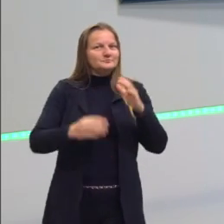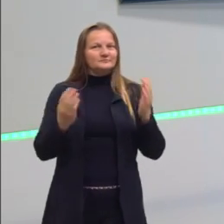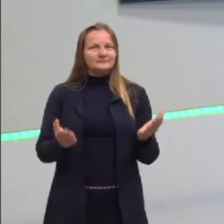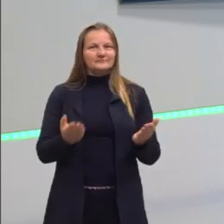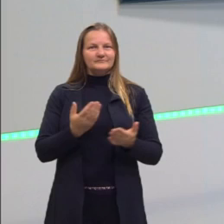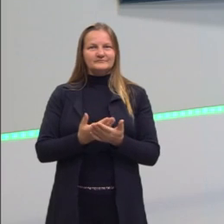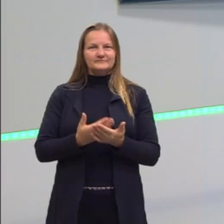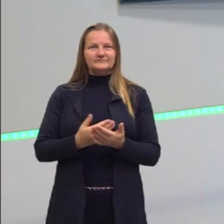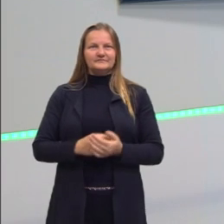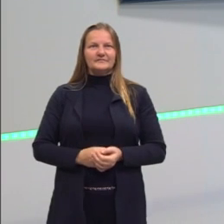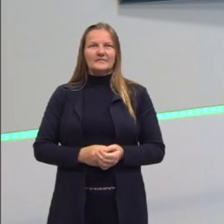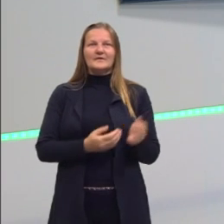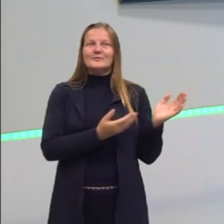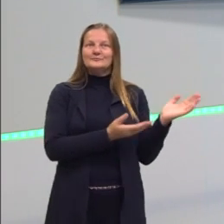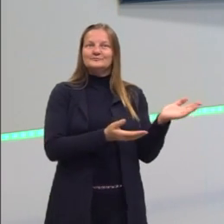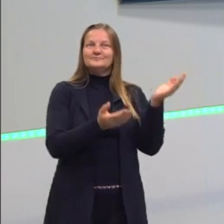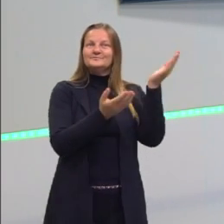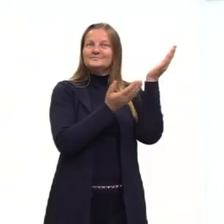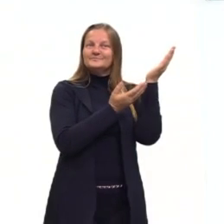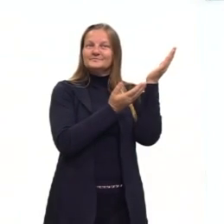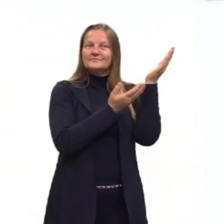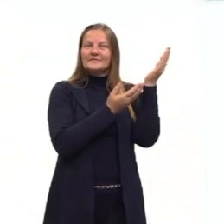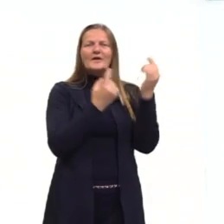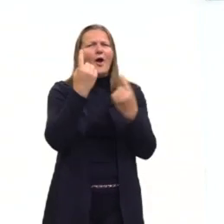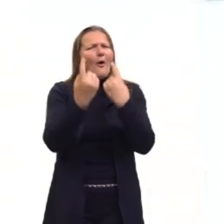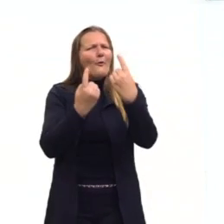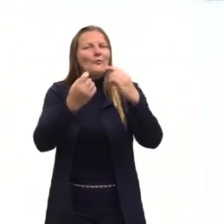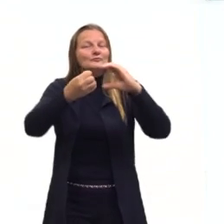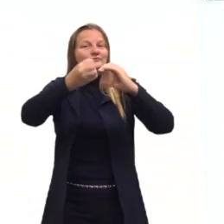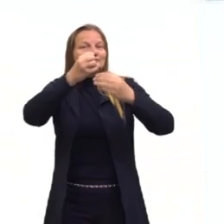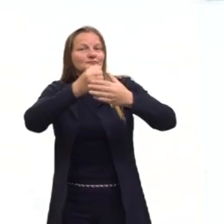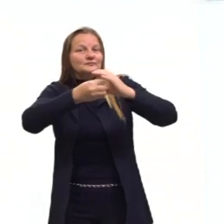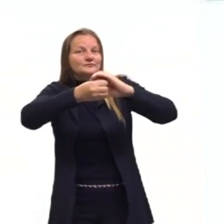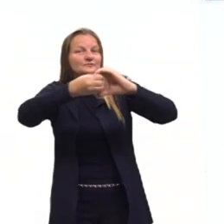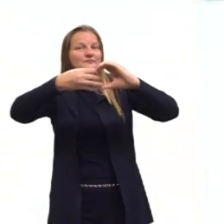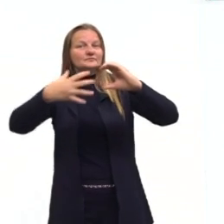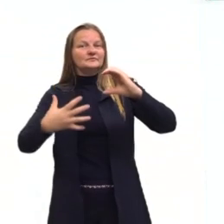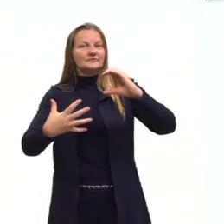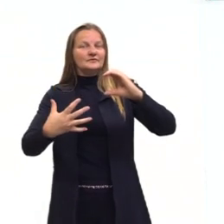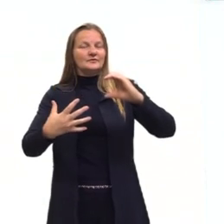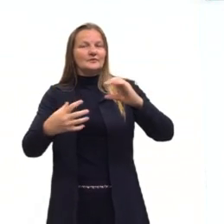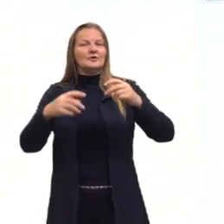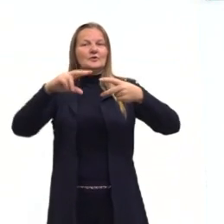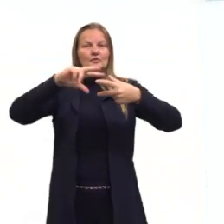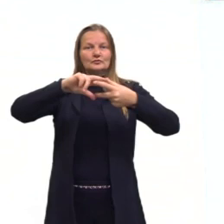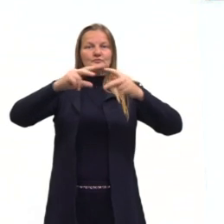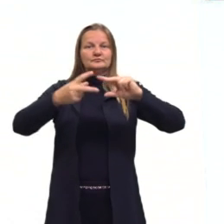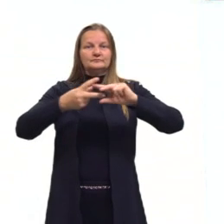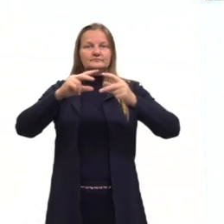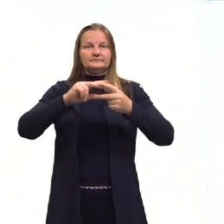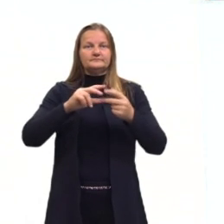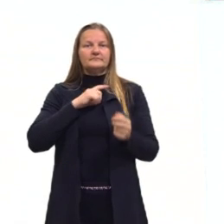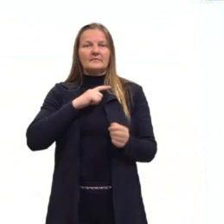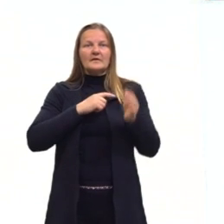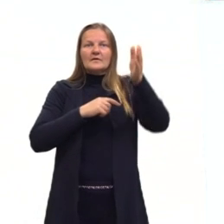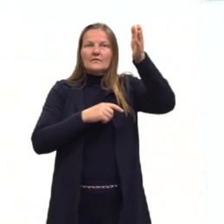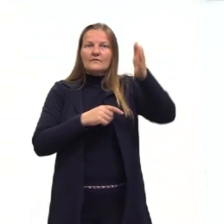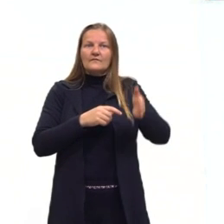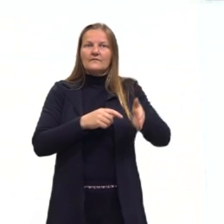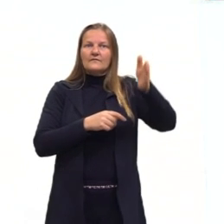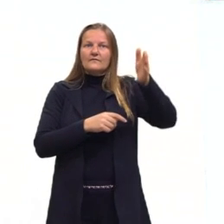aqui eu trouxe para vocês os elementos então que compõem os poliedros. Então nós temos a face,